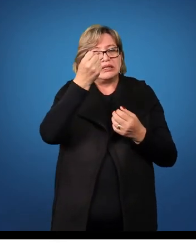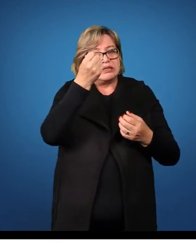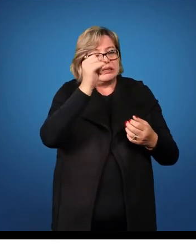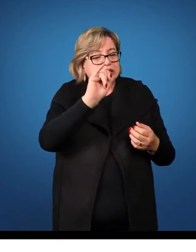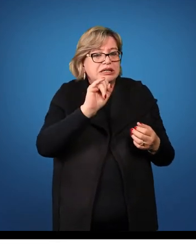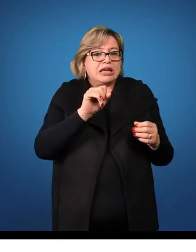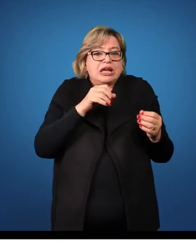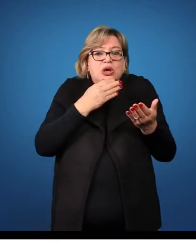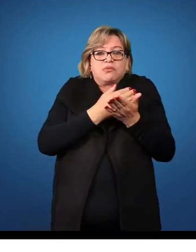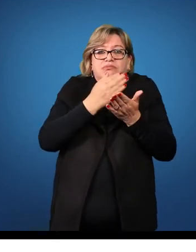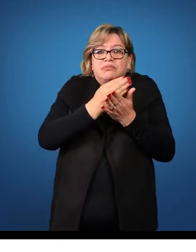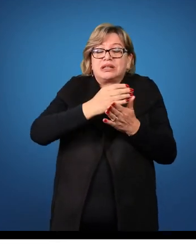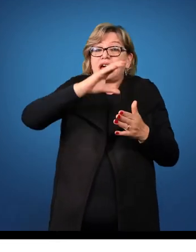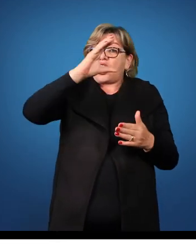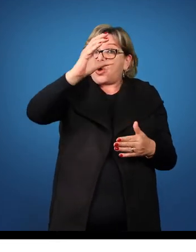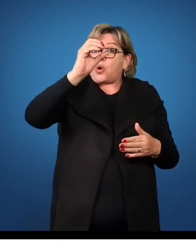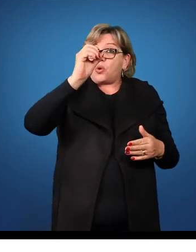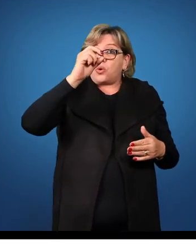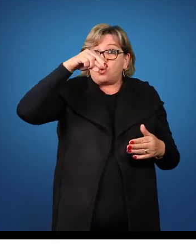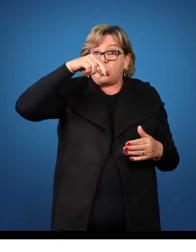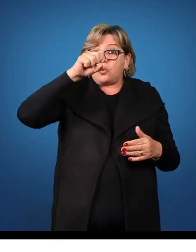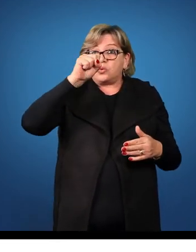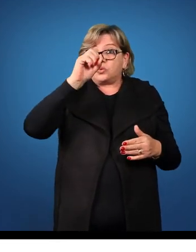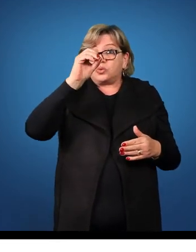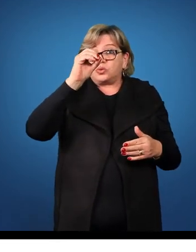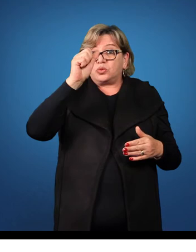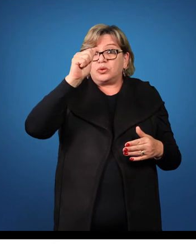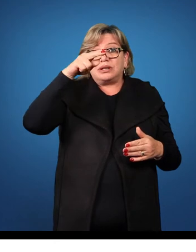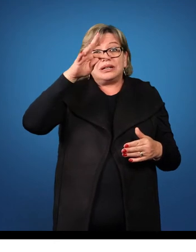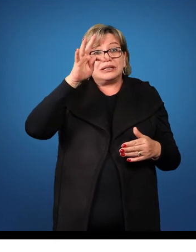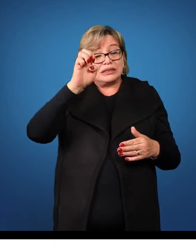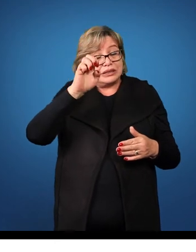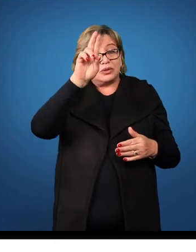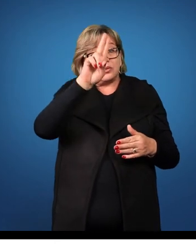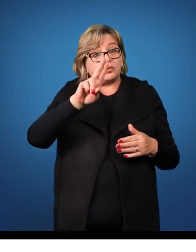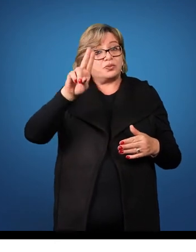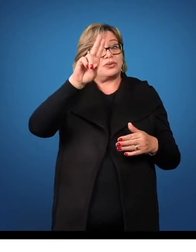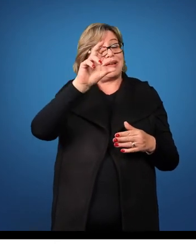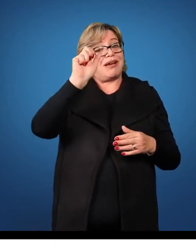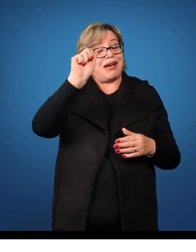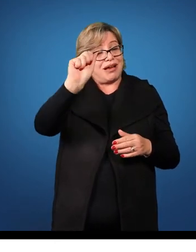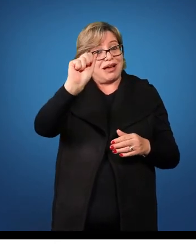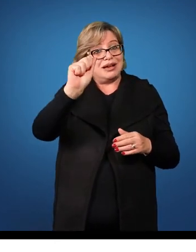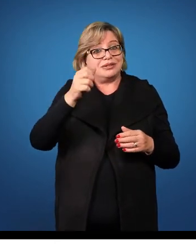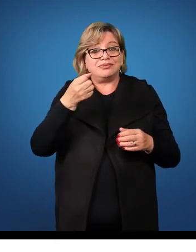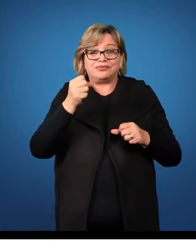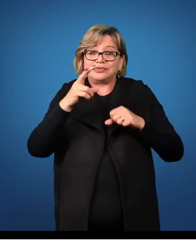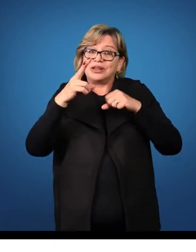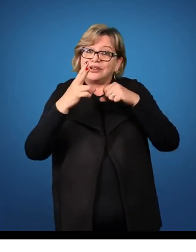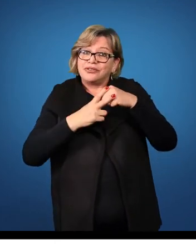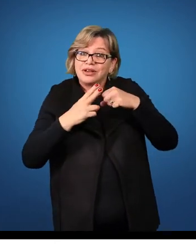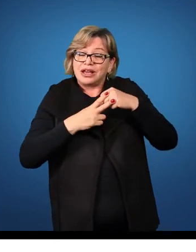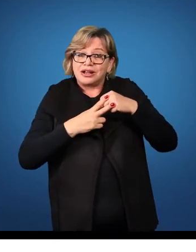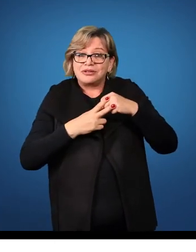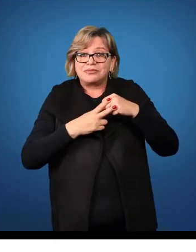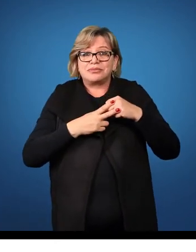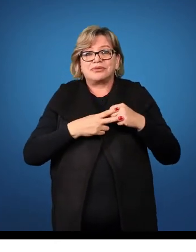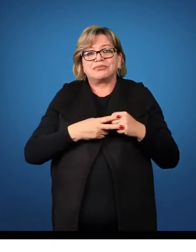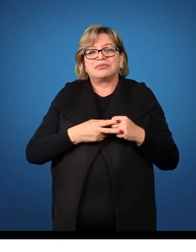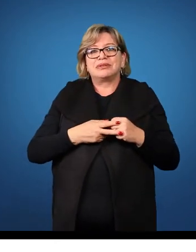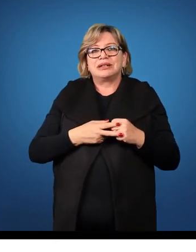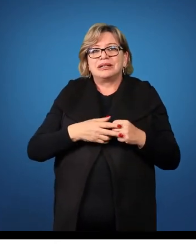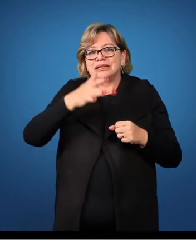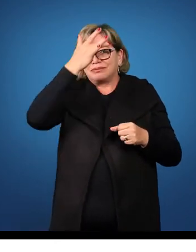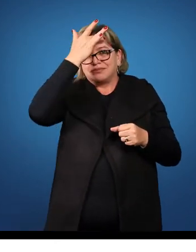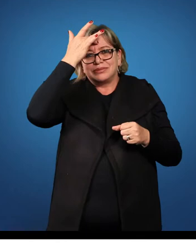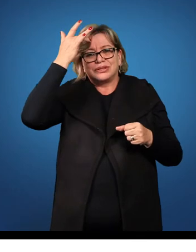Verbo está no pretérito imperfeito na terceira pessoa do singular. É ele,